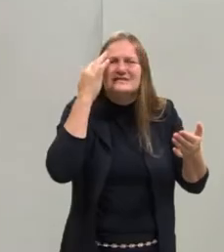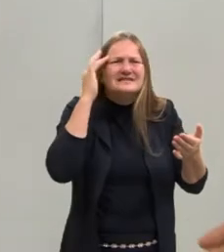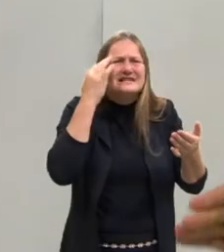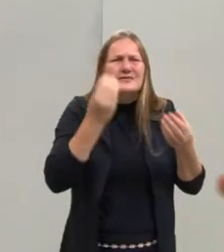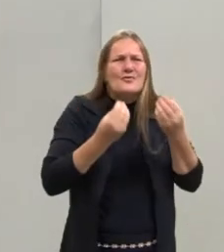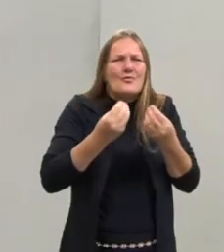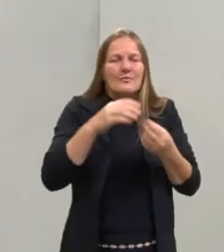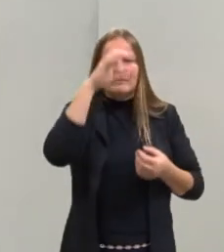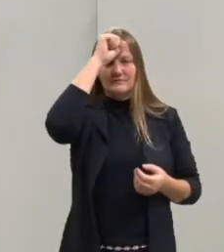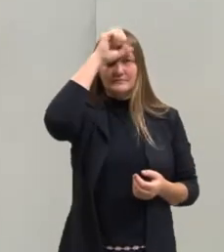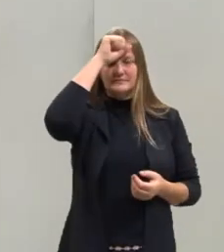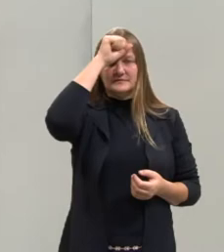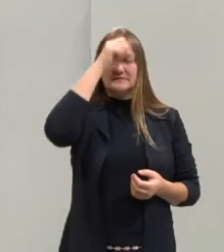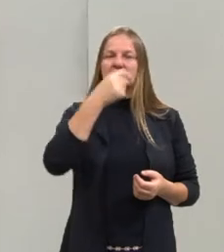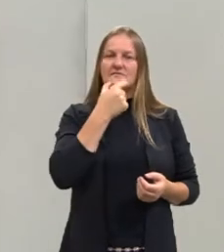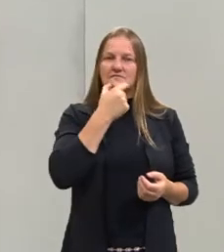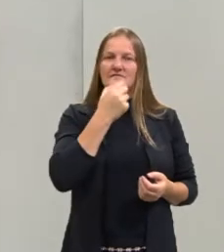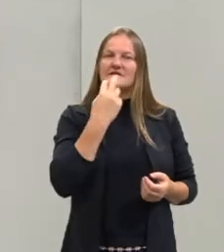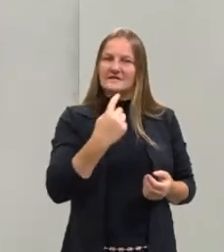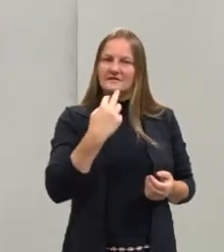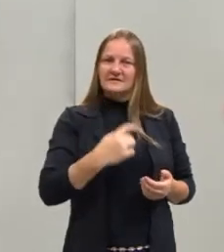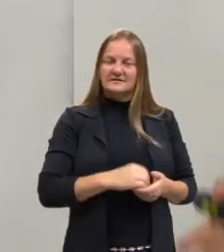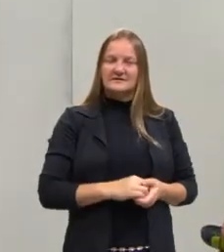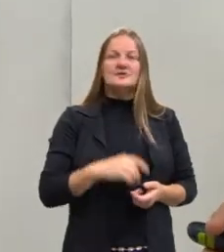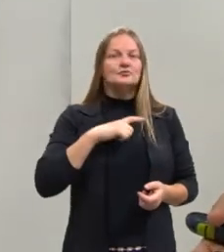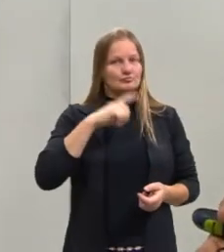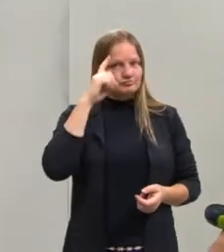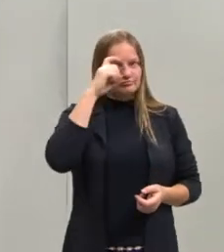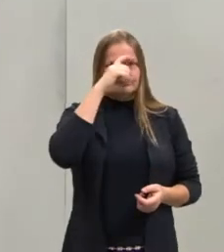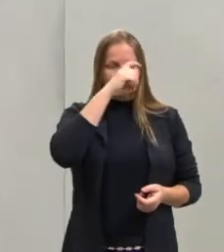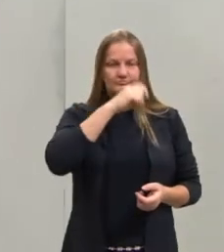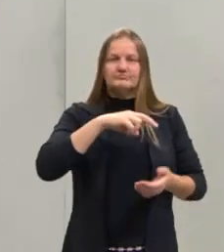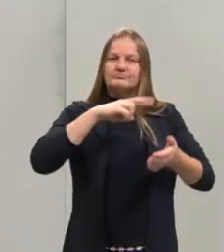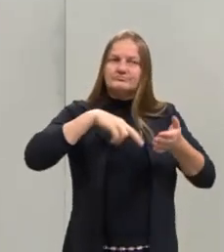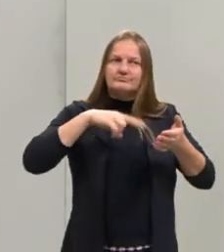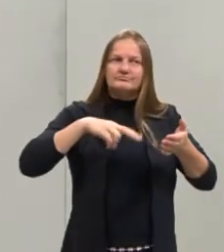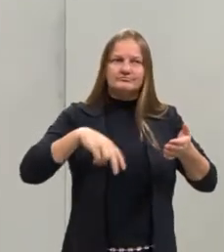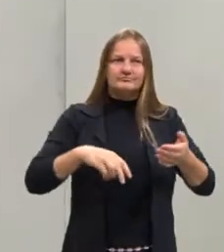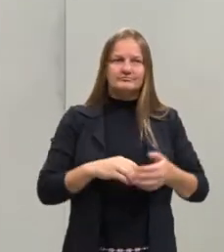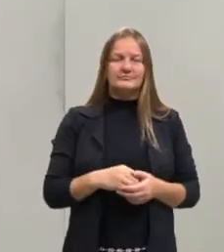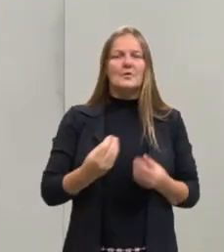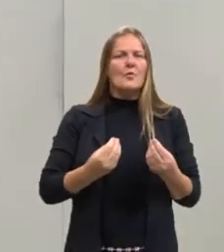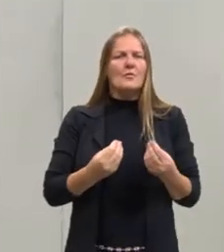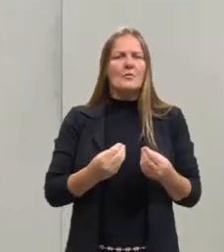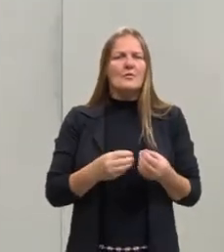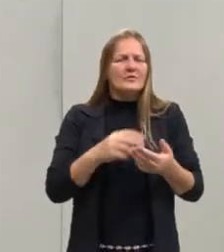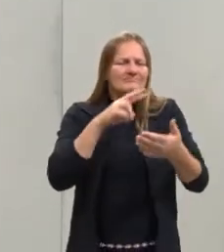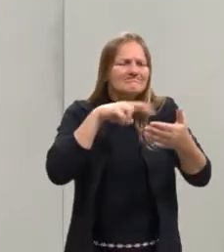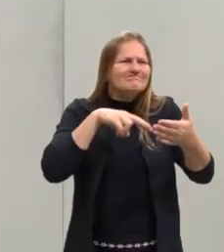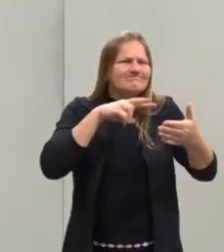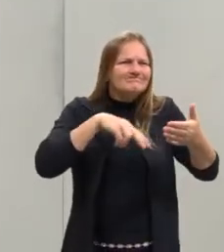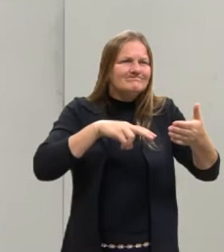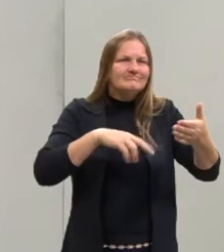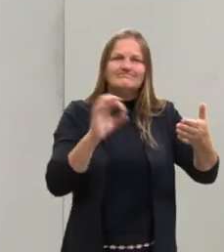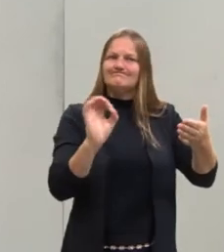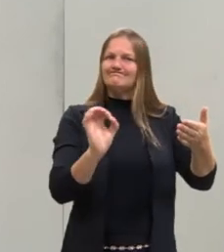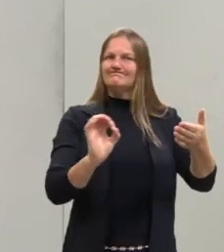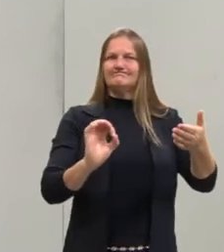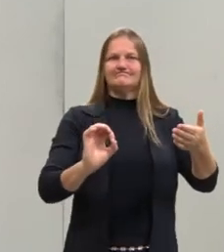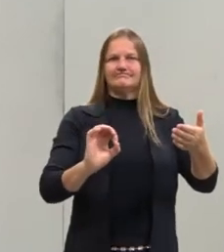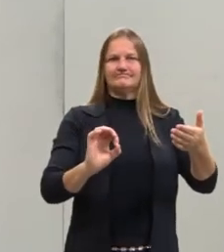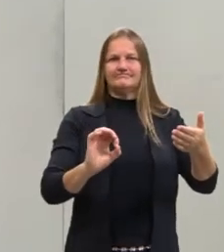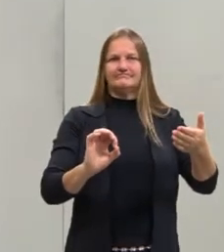Como é que eu vou aprender inglês? Eu tenho dificuldade para ler inglês. Eu olho um texto em inglês e não consigo ler nada em inglês.